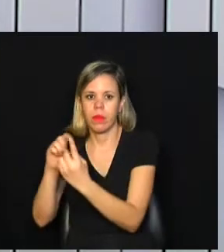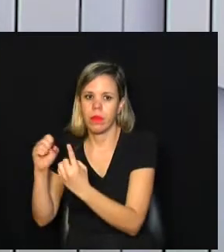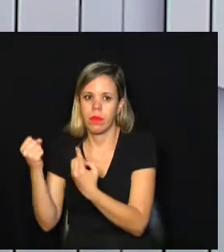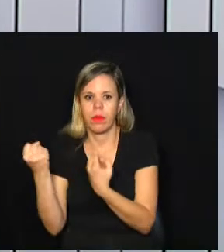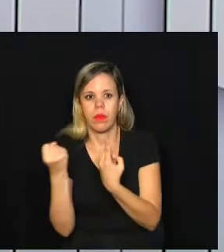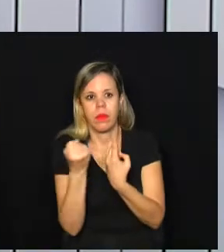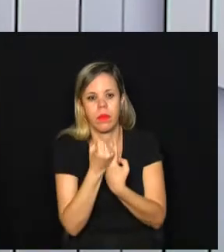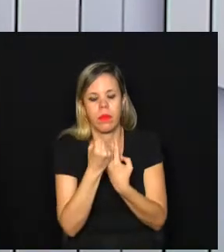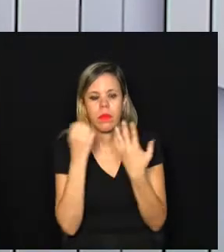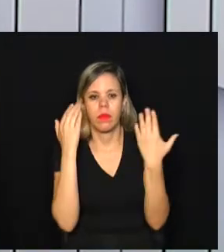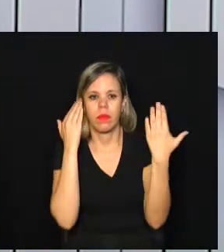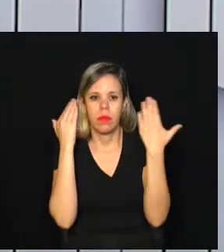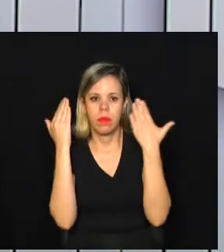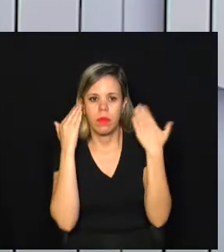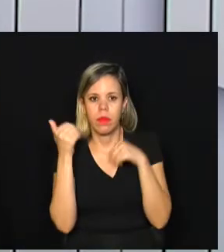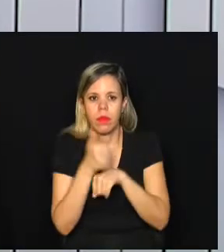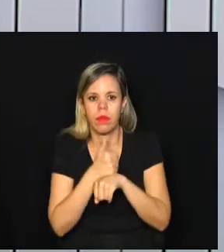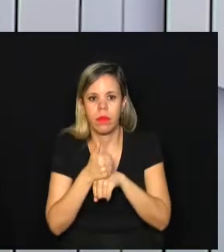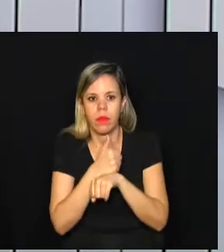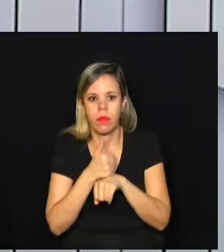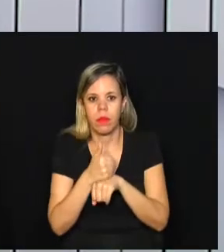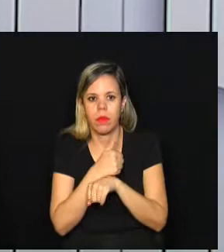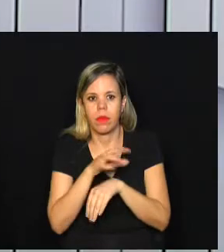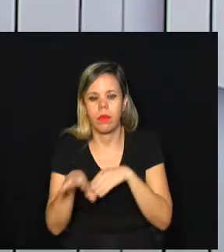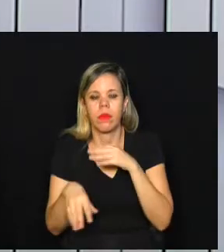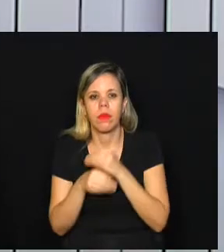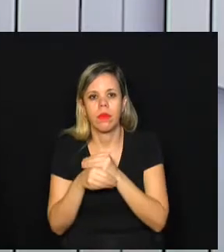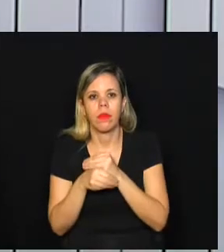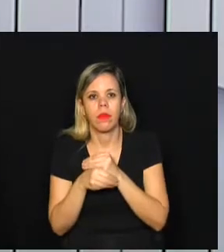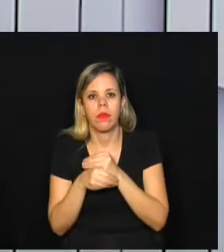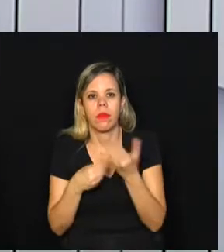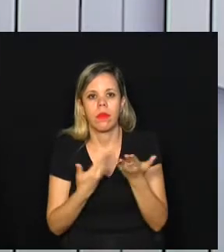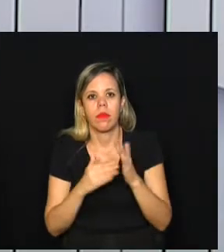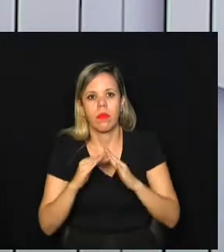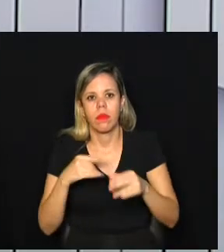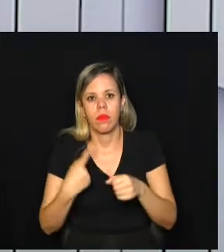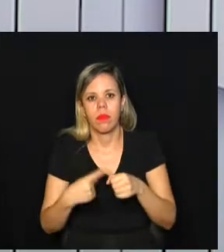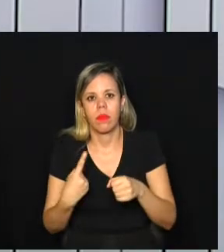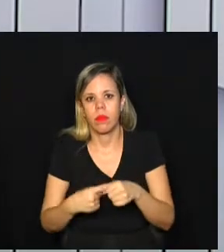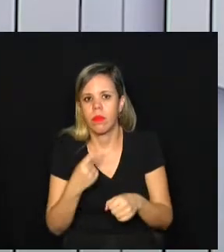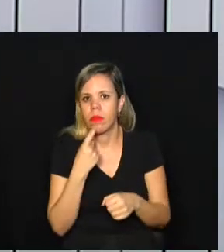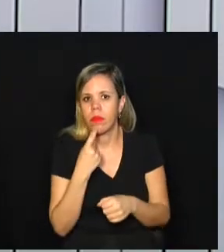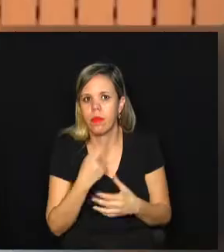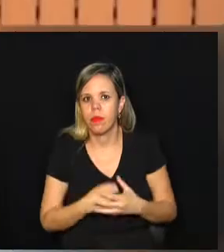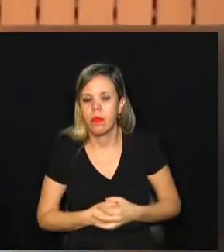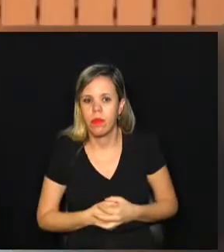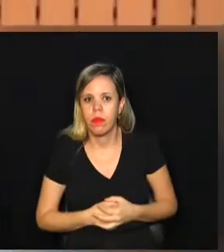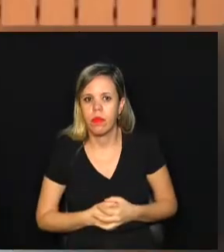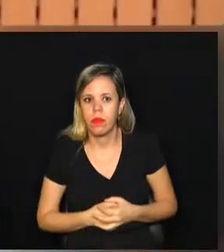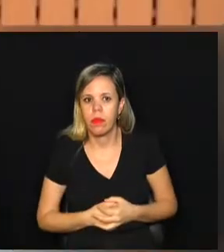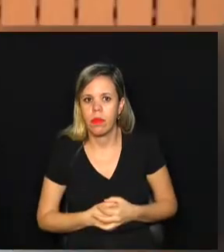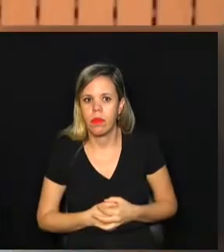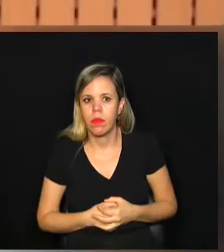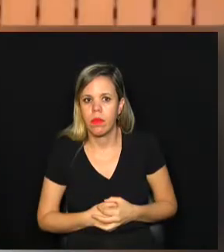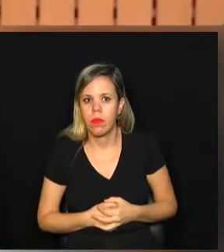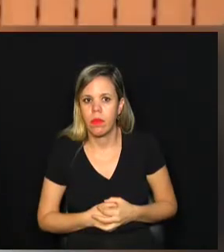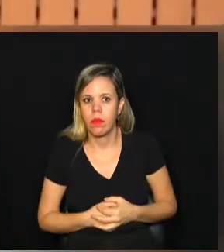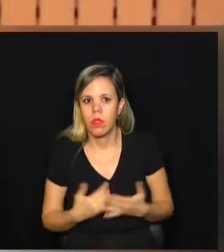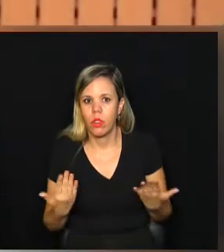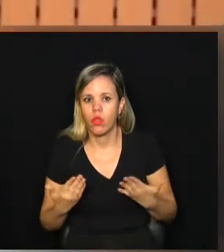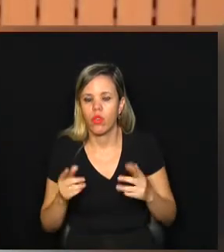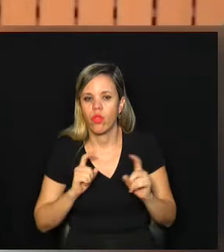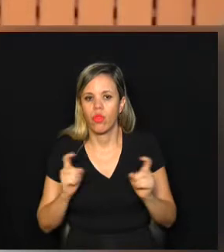e de psicologia que sejam implantados nas escolas municipais aqui de Campinas. O debate de hoje é sobre